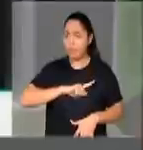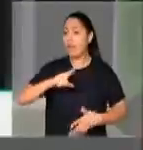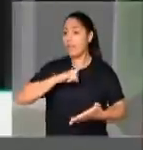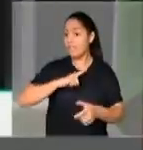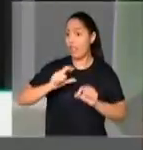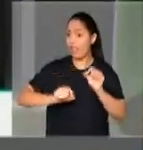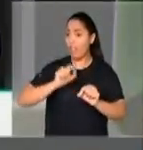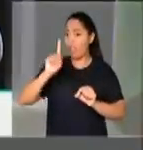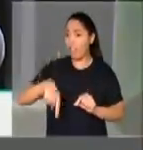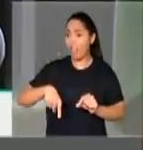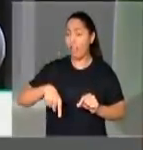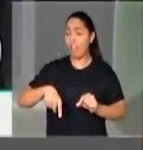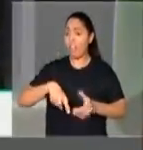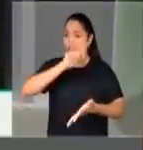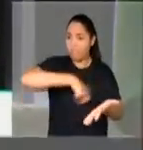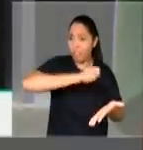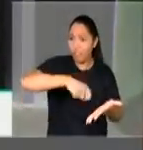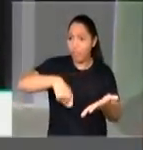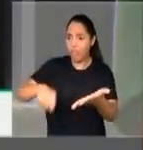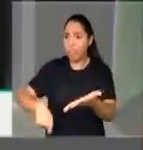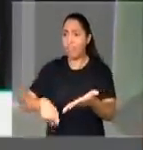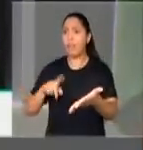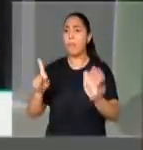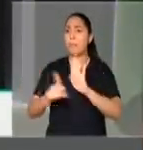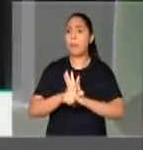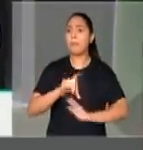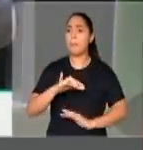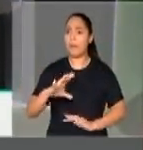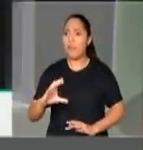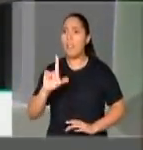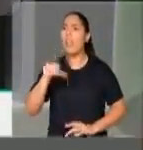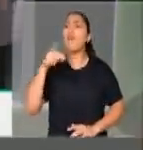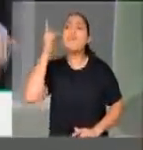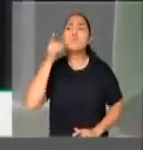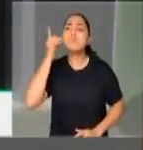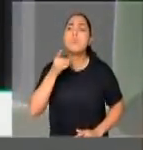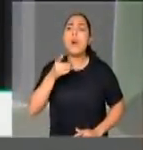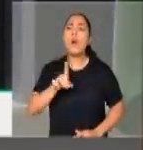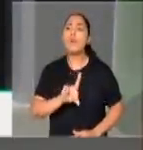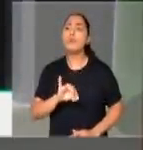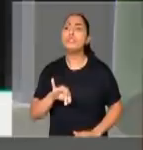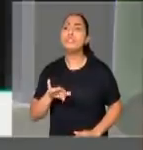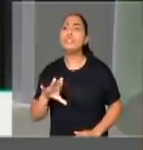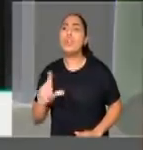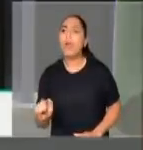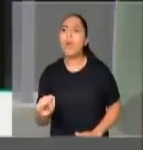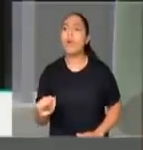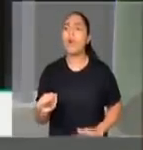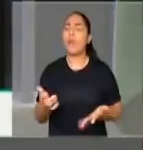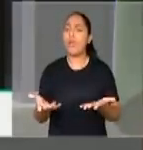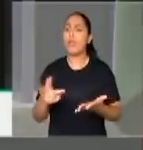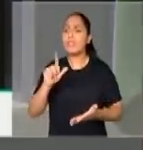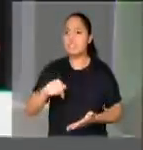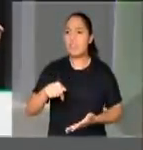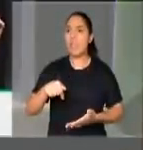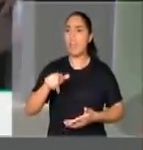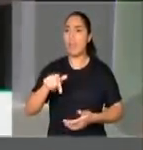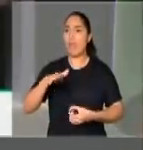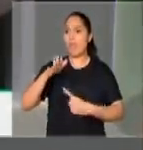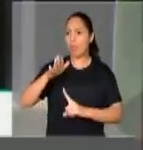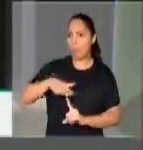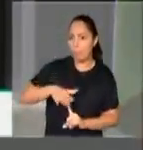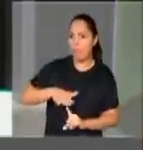estava coletando as assinaturas para a nossa PEC e um deputado aqui, o tal do Diego Garcia, é que é do Paraná,